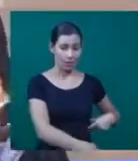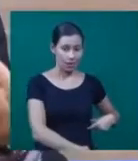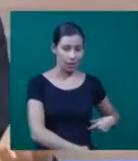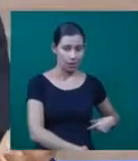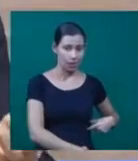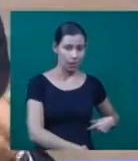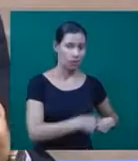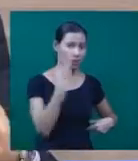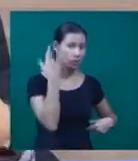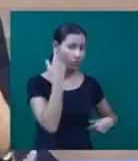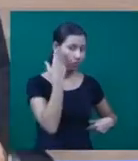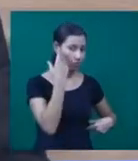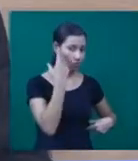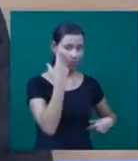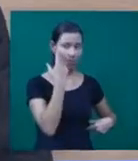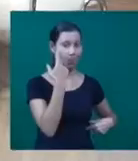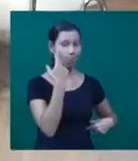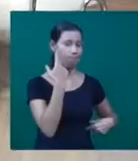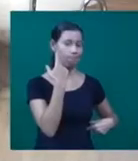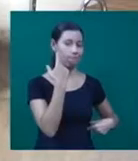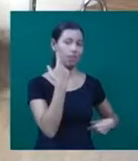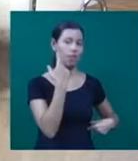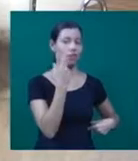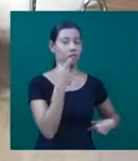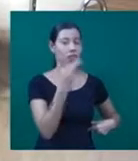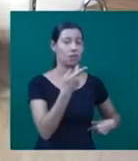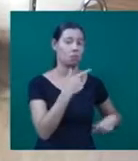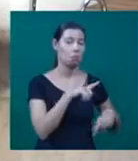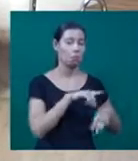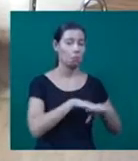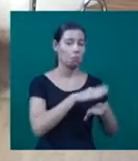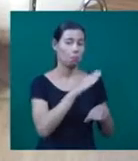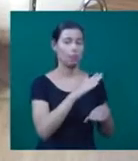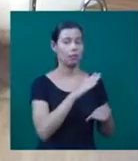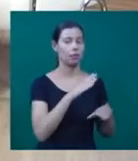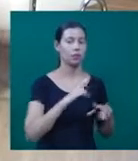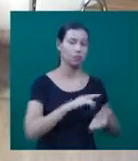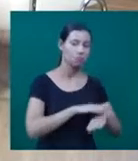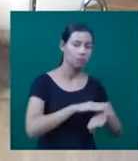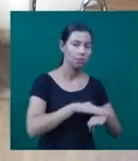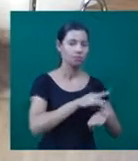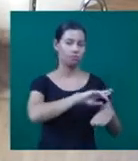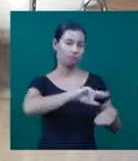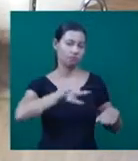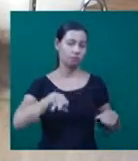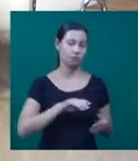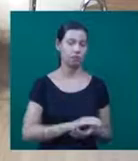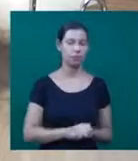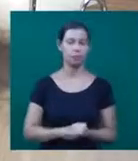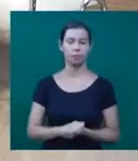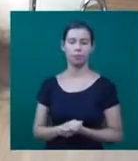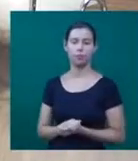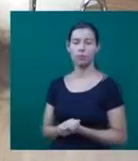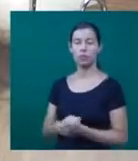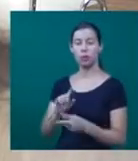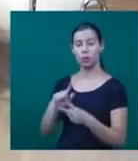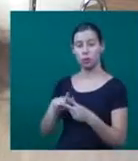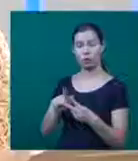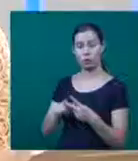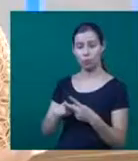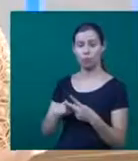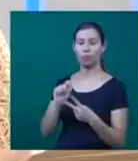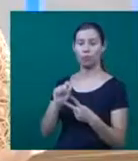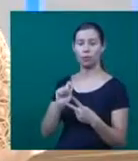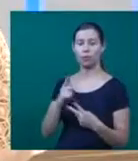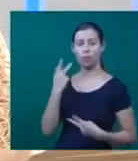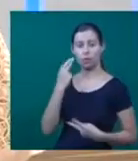próstata, pele, quer dizer, não é tão comum, não é mesmo? Não é. Na verdade, nenhum dos dois configuram entre os 10 tumores mais comuns no nosso país,